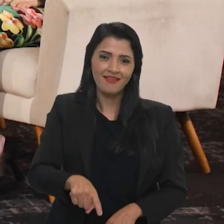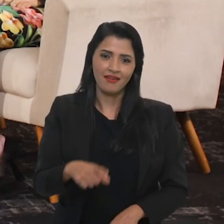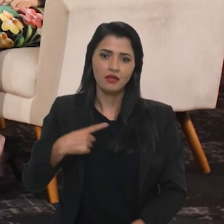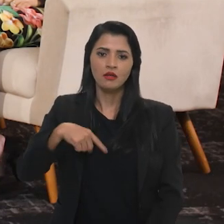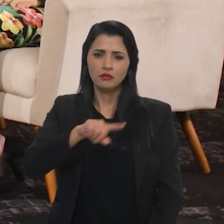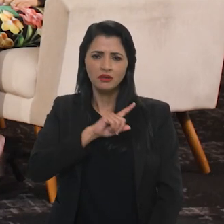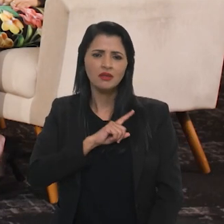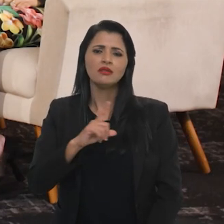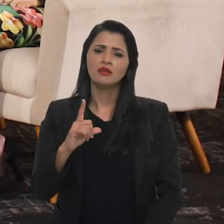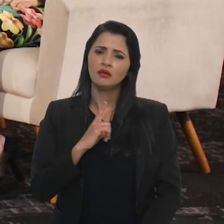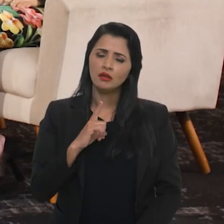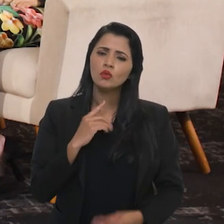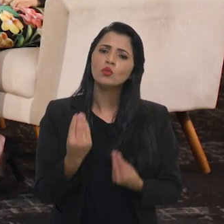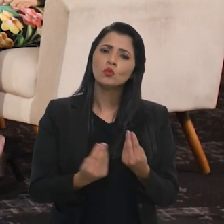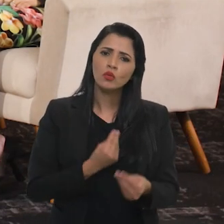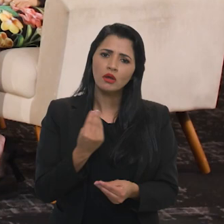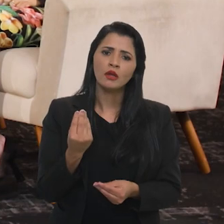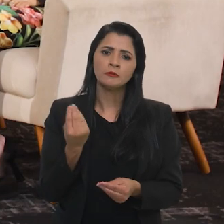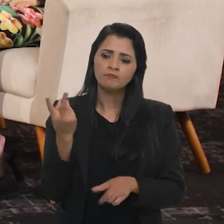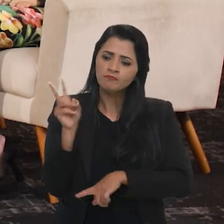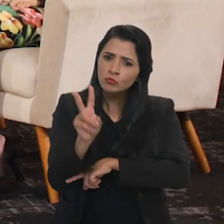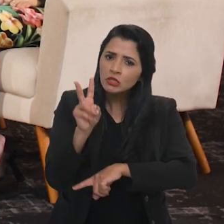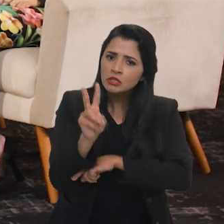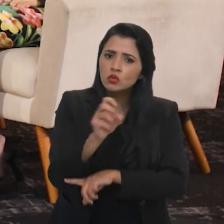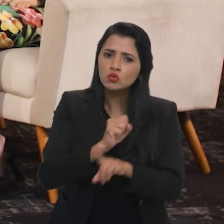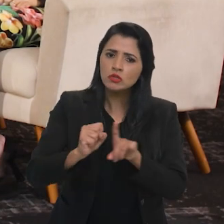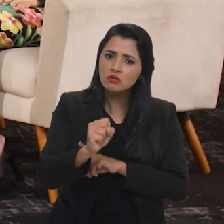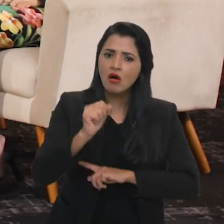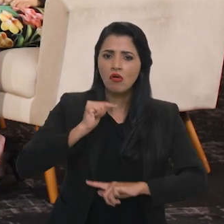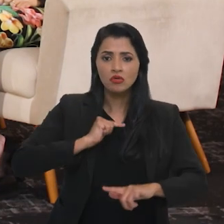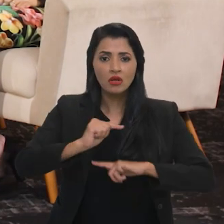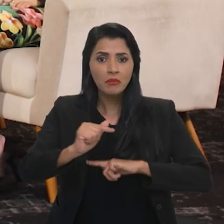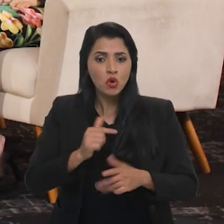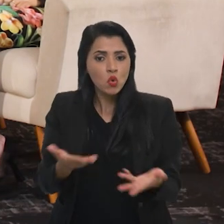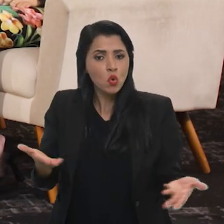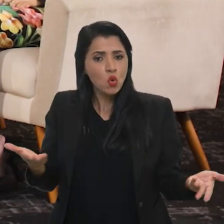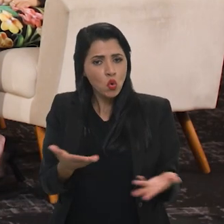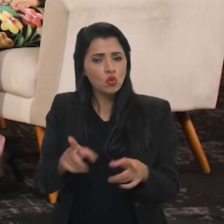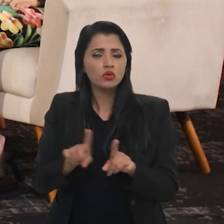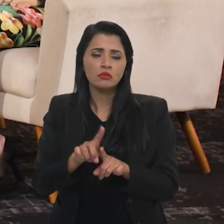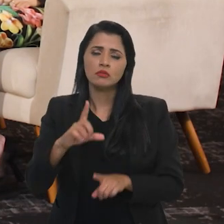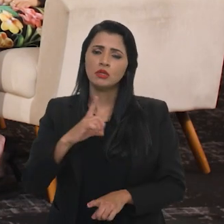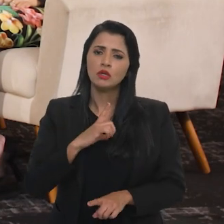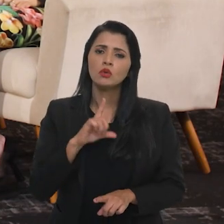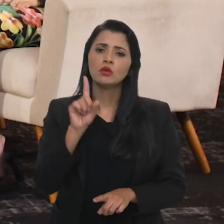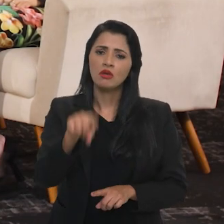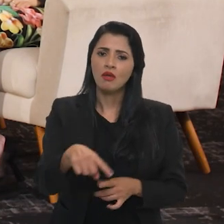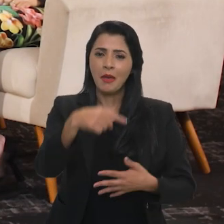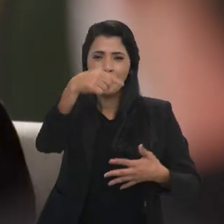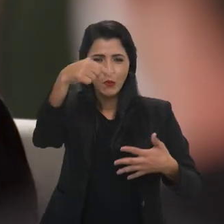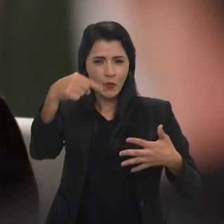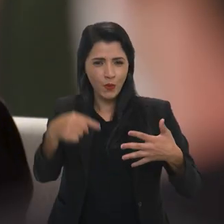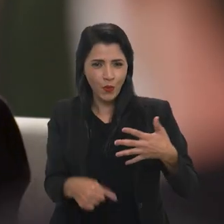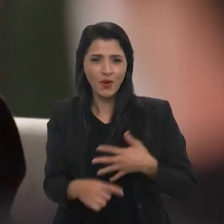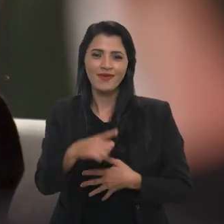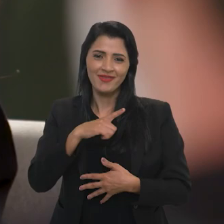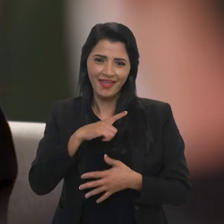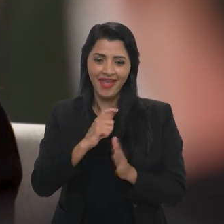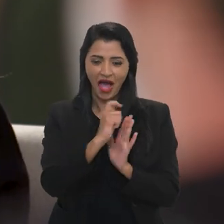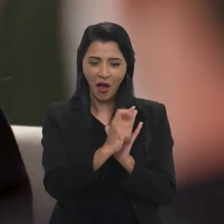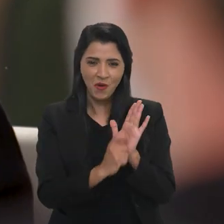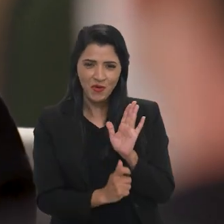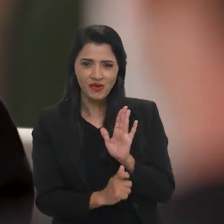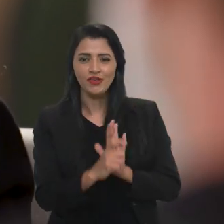a gente ter minimamente essa proteção social ao trabalho que hoje passa também por essas questões